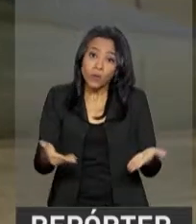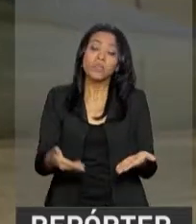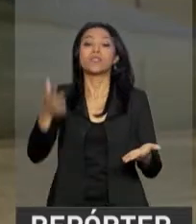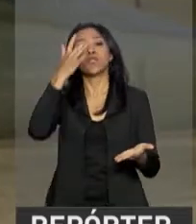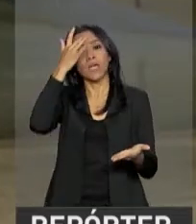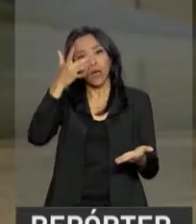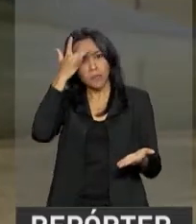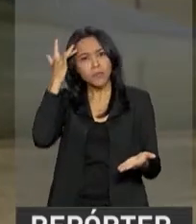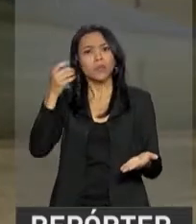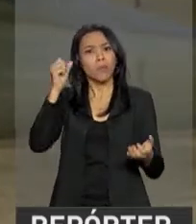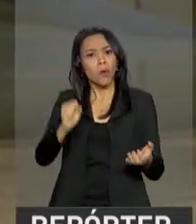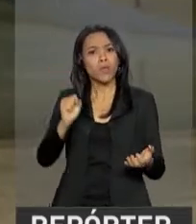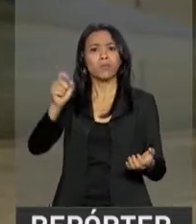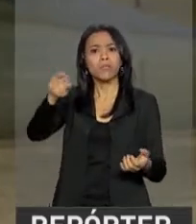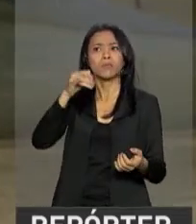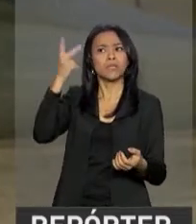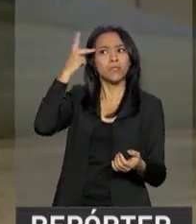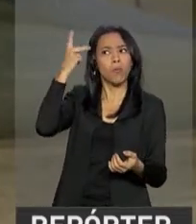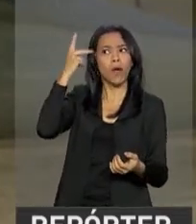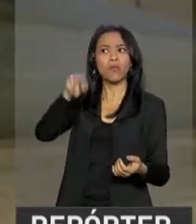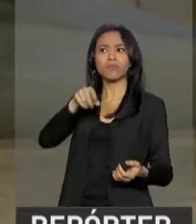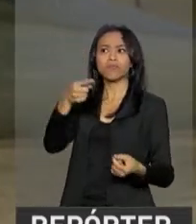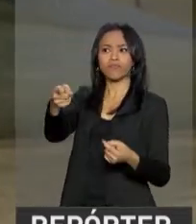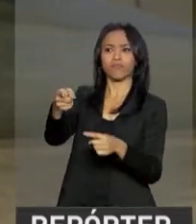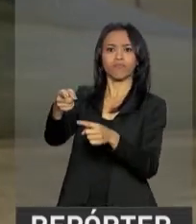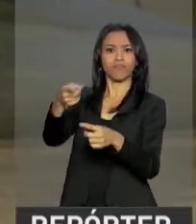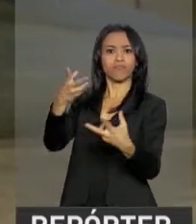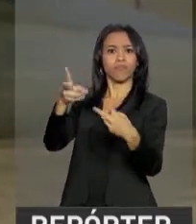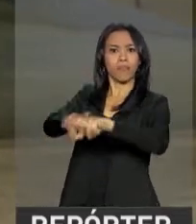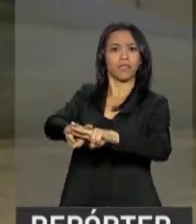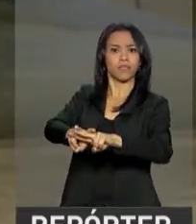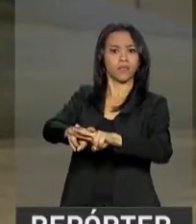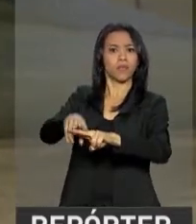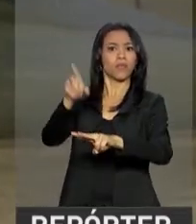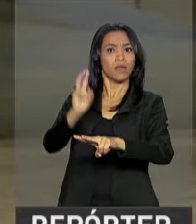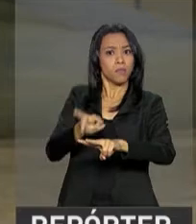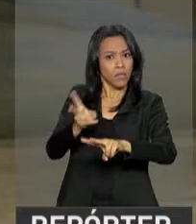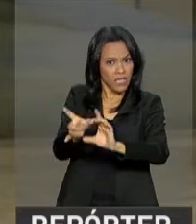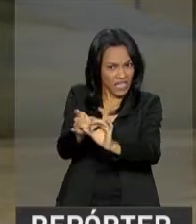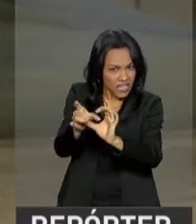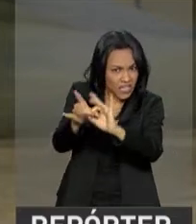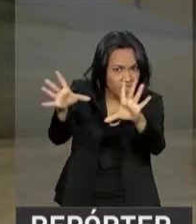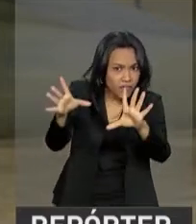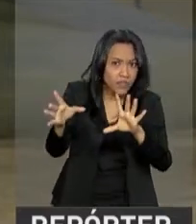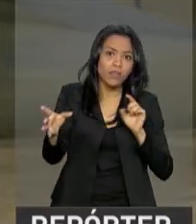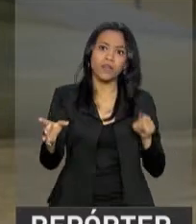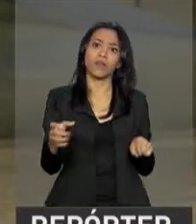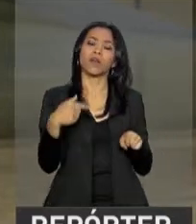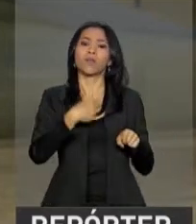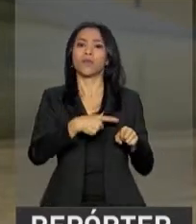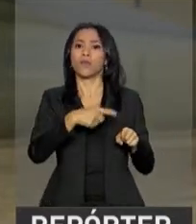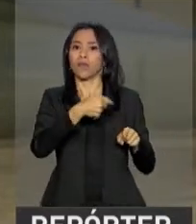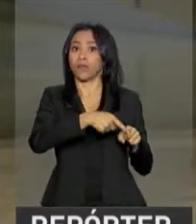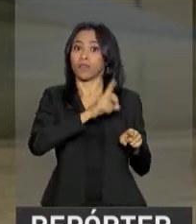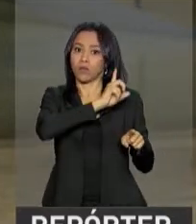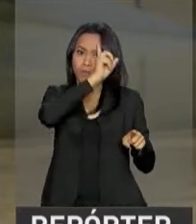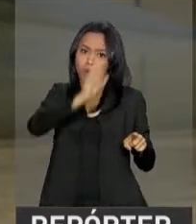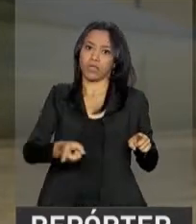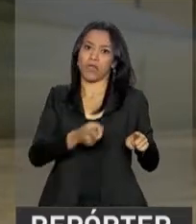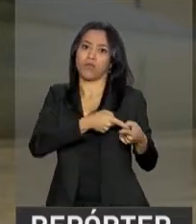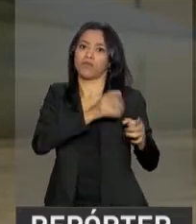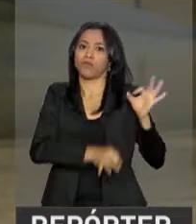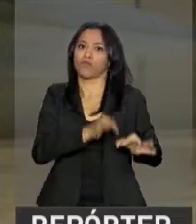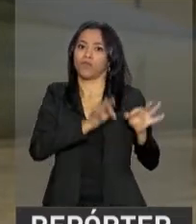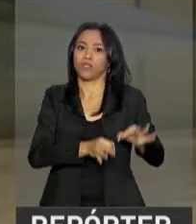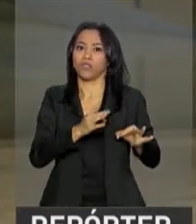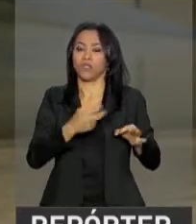pode ser abordado em São Paulo e ficar livre, mesmo tendo contra si um mandado de prisão no Ceará. Com o